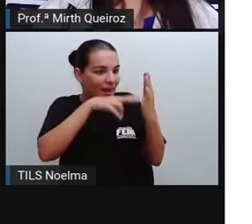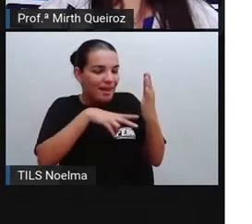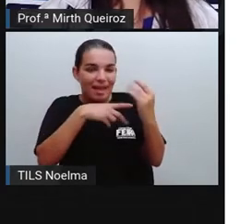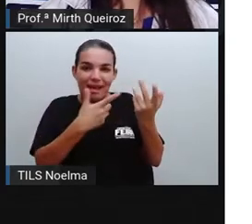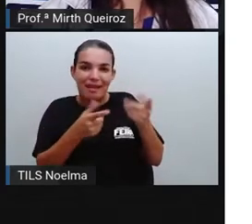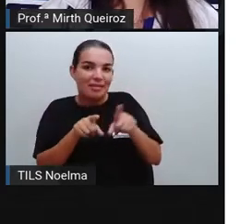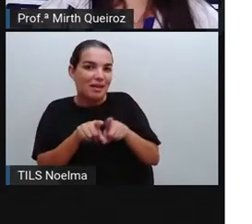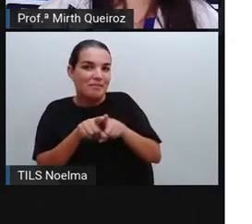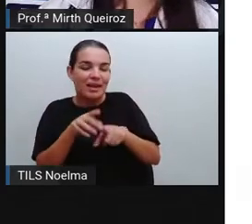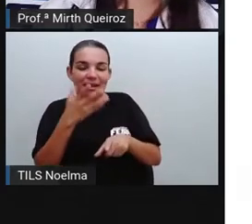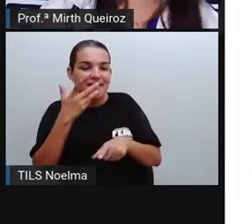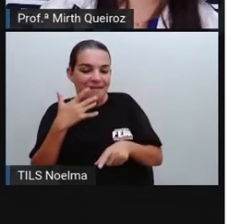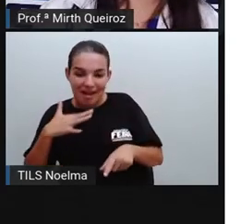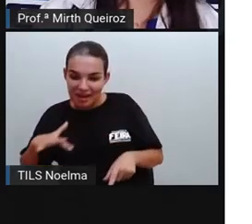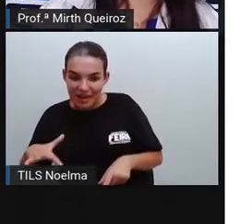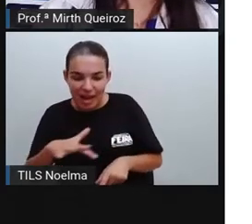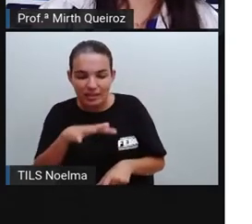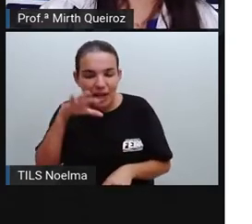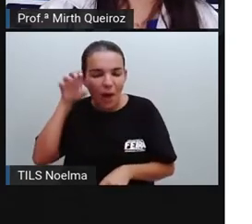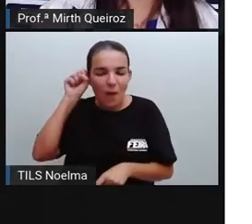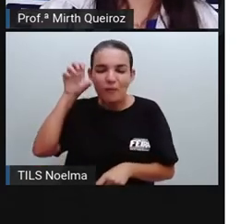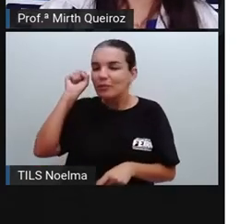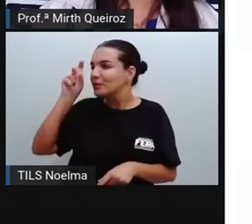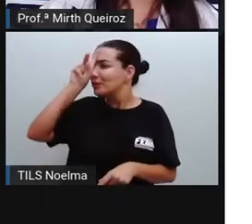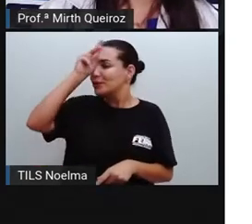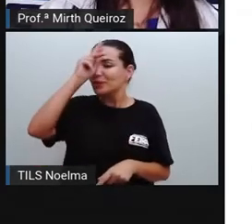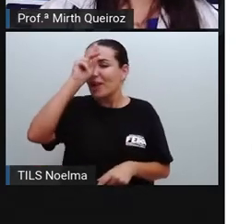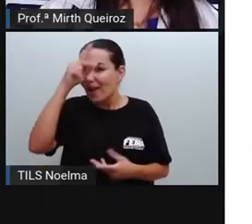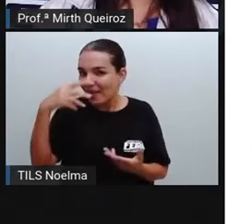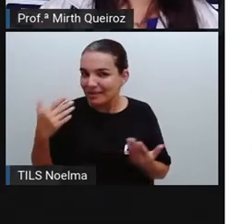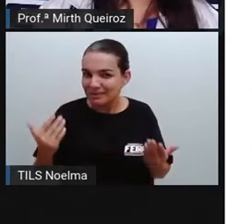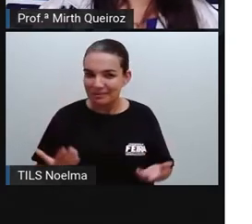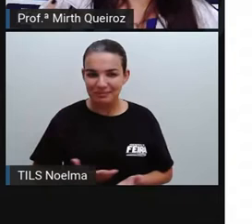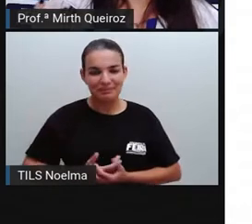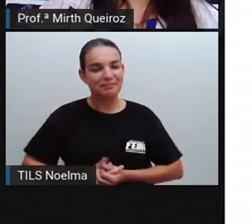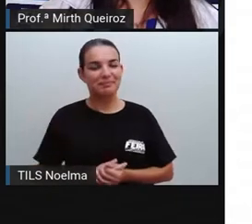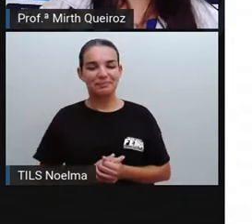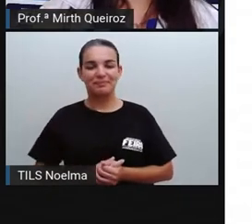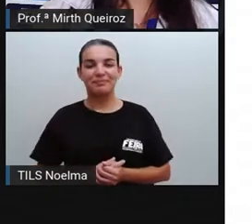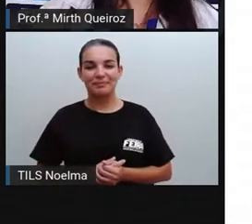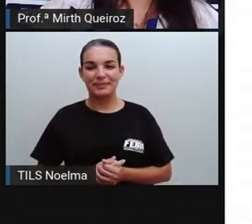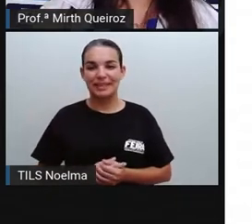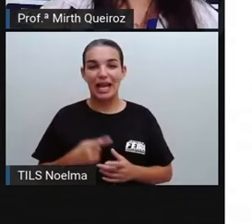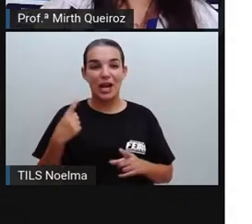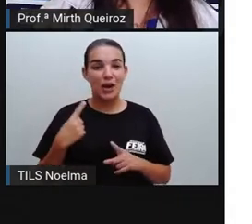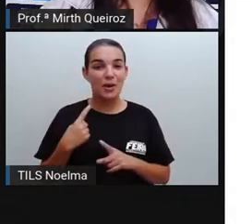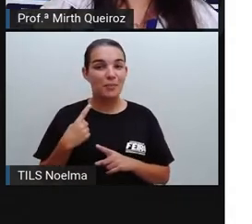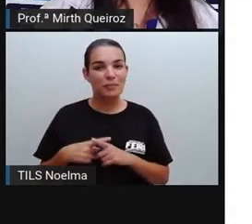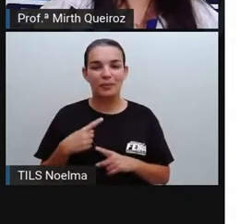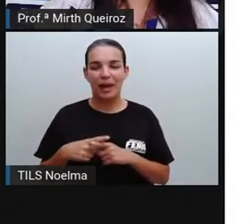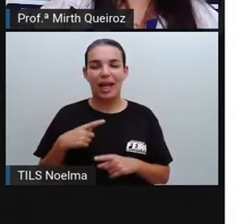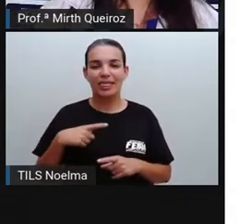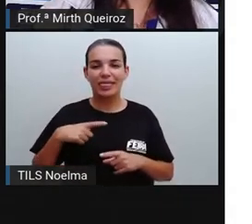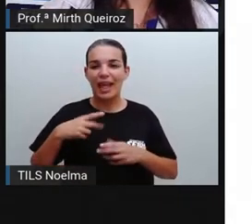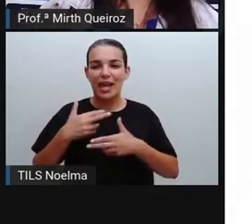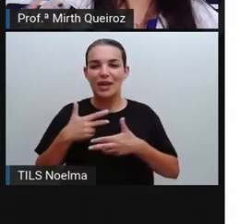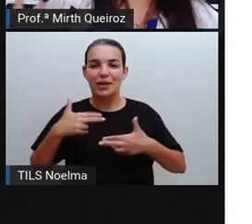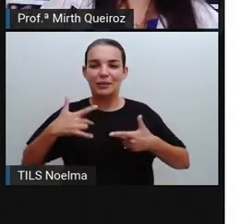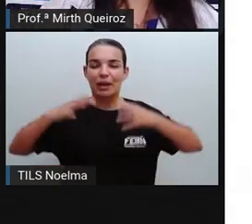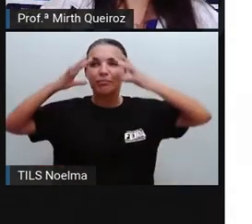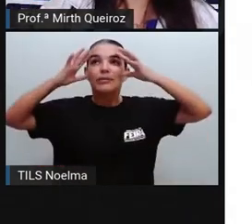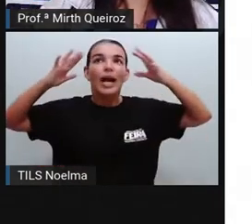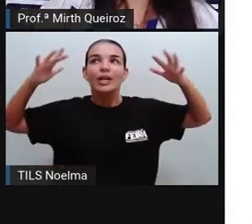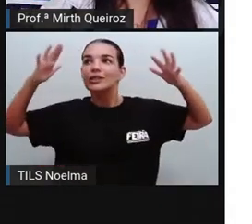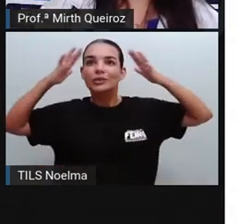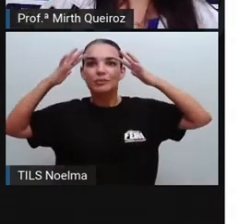quanto em adultos. Quem é que não gosta de ouvir uma lenda? As lendas, por ter esses seres fantasiosos, né? Utilizar